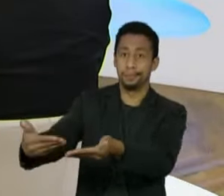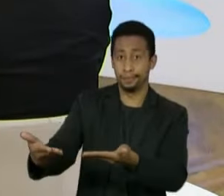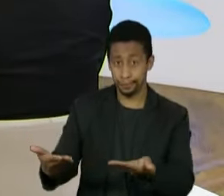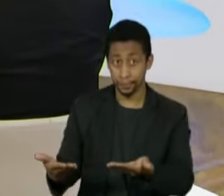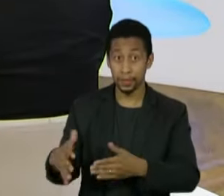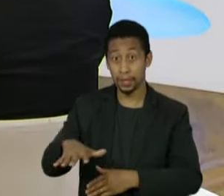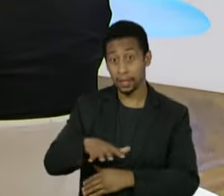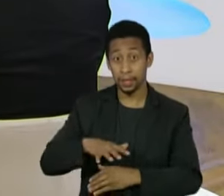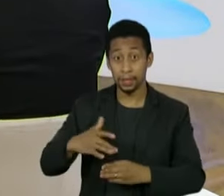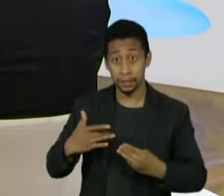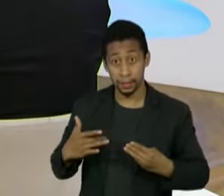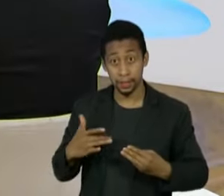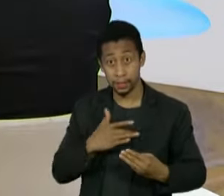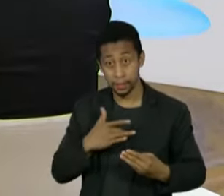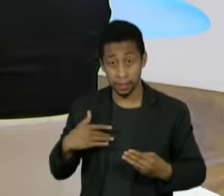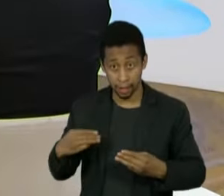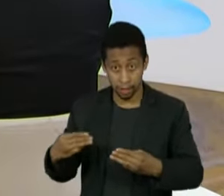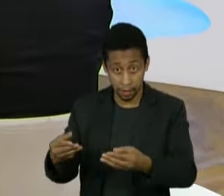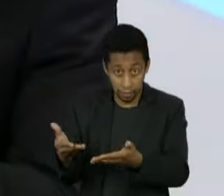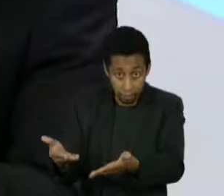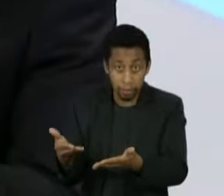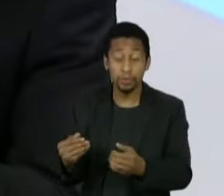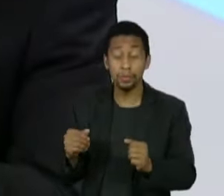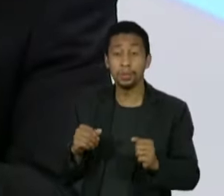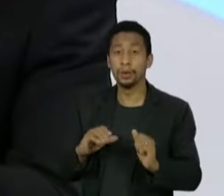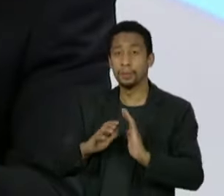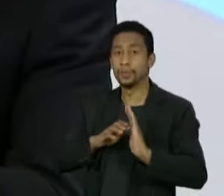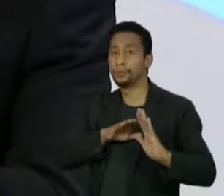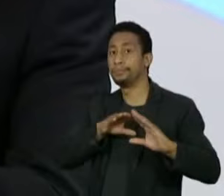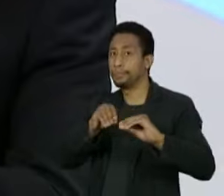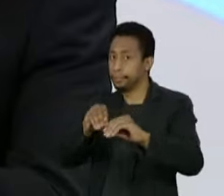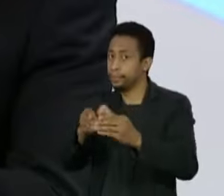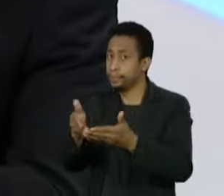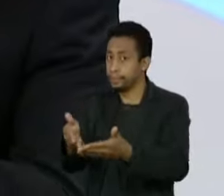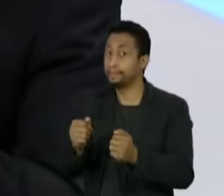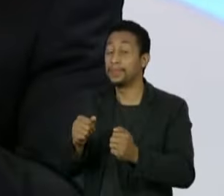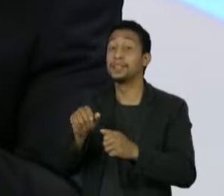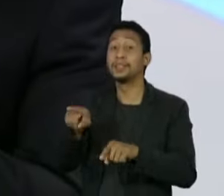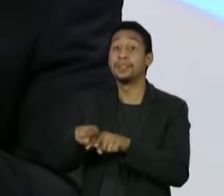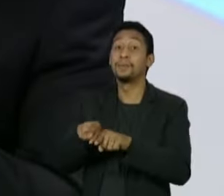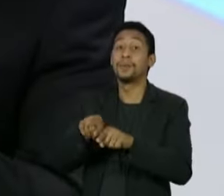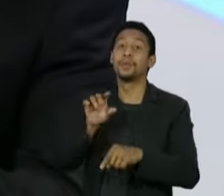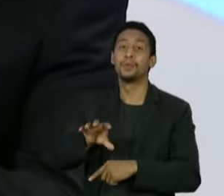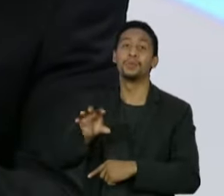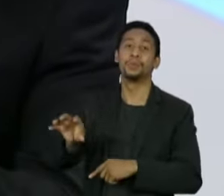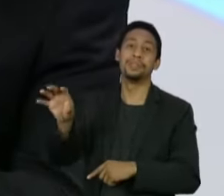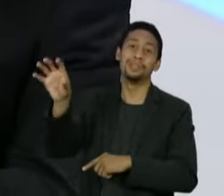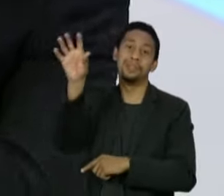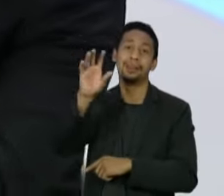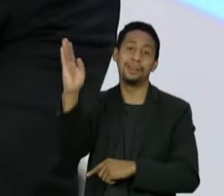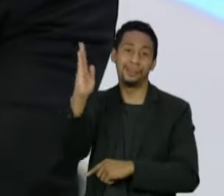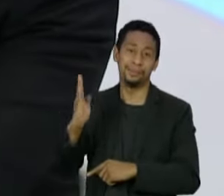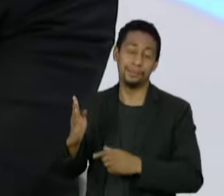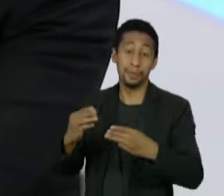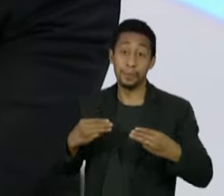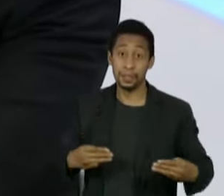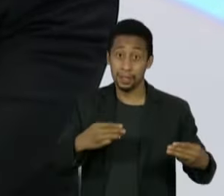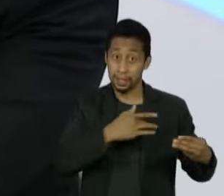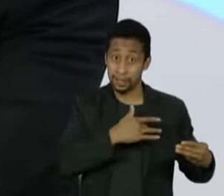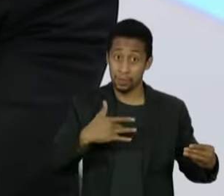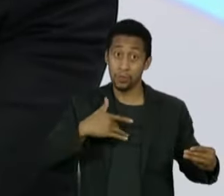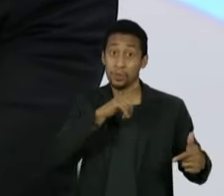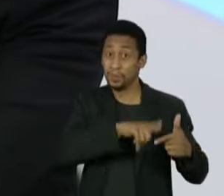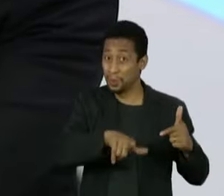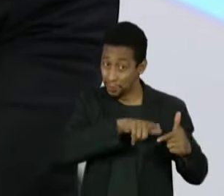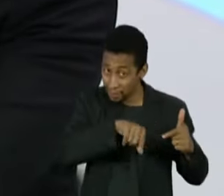caso da saúde, você tem uma interferência ali do partido. Uma interferência que invadiu os estados também. O mesmo esquema que rodou no Ministério da Saúde rodou na Secretaria de